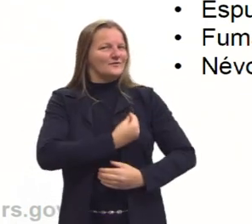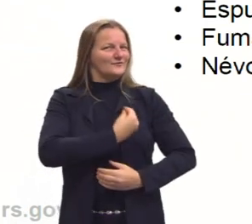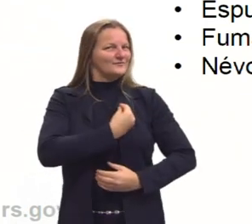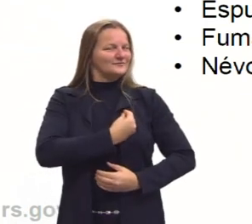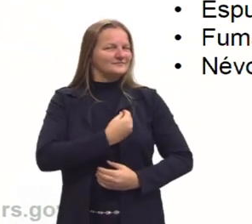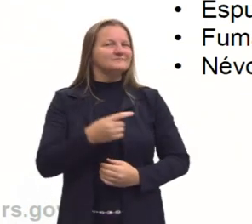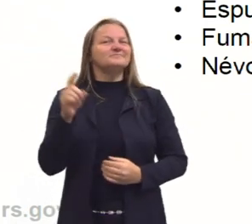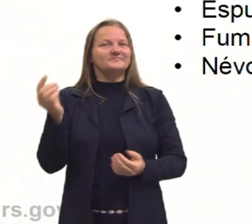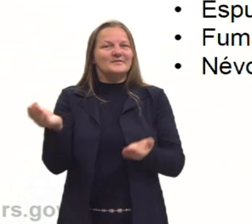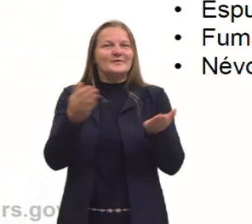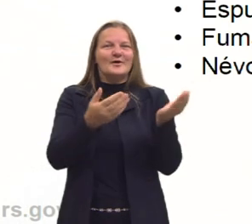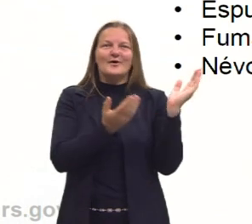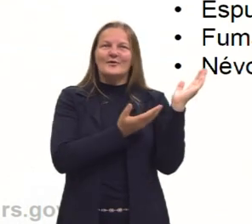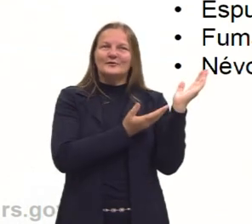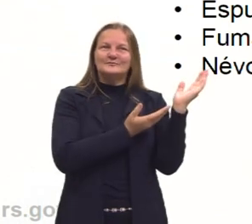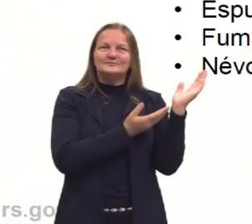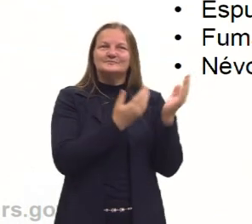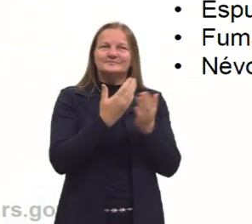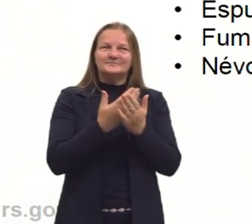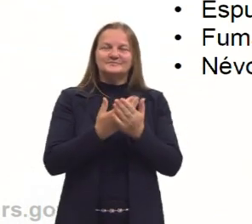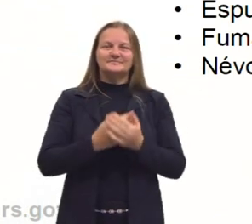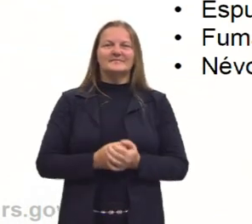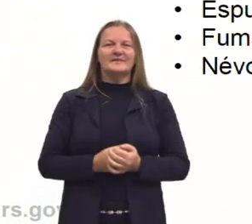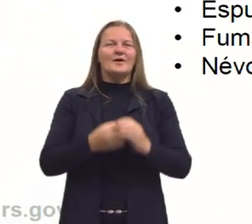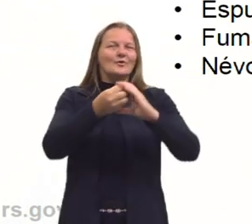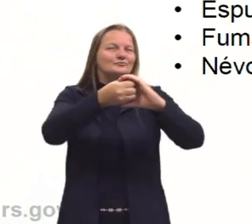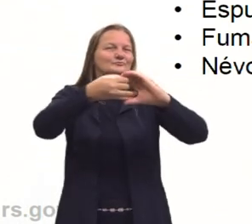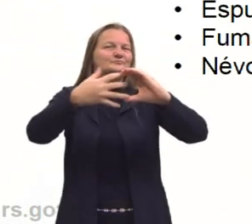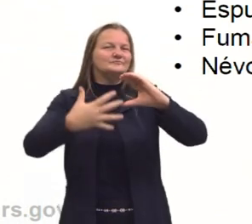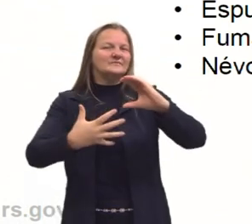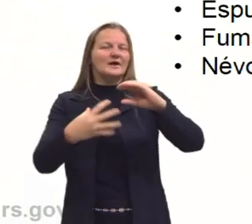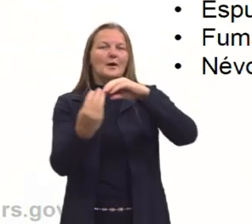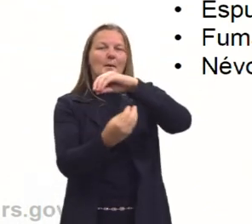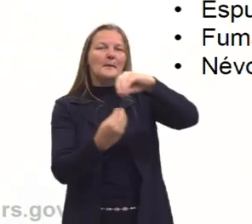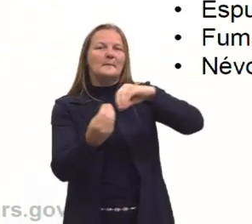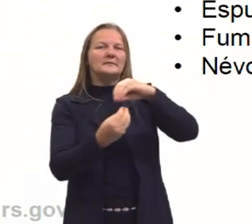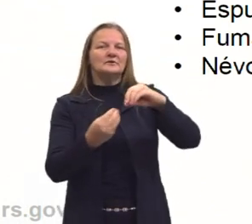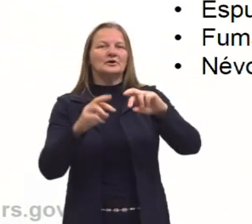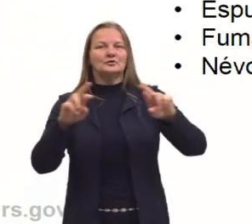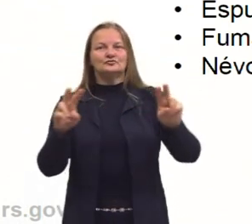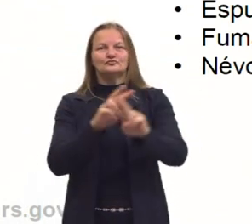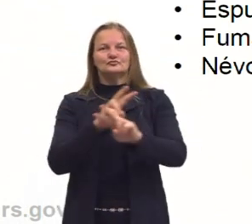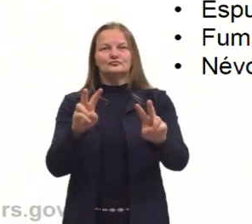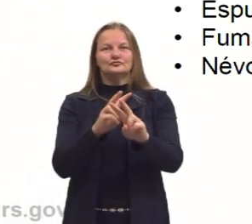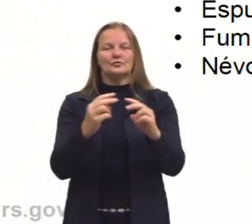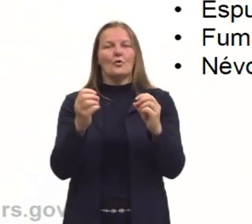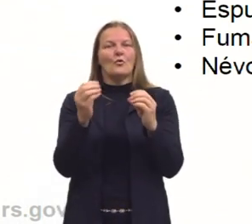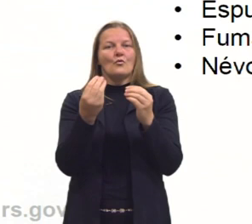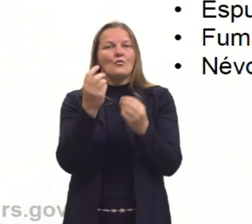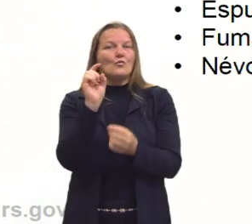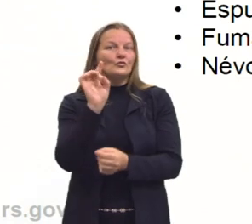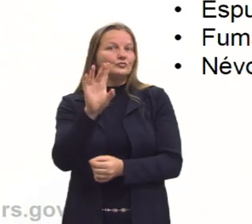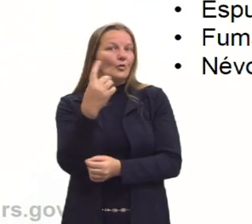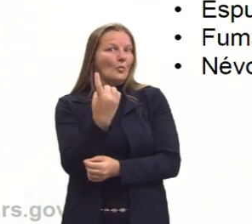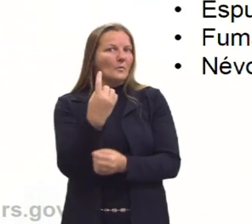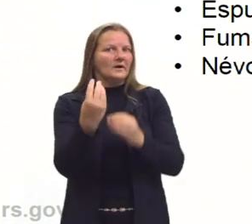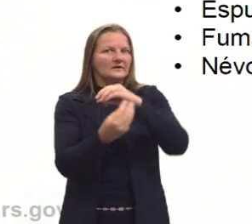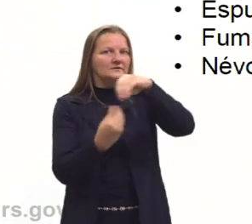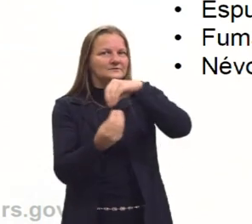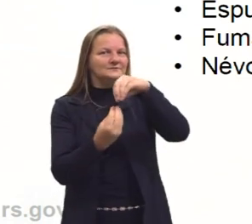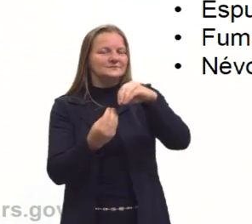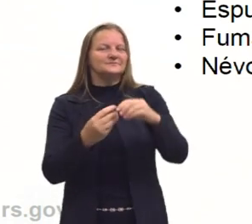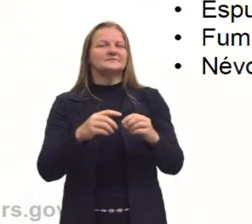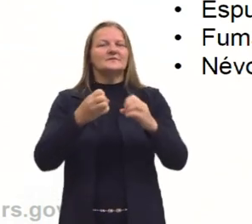na aula? E eu não digo classificação de mistura heterogênea ou homogênea. Além dessas